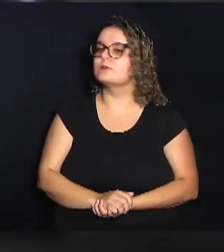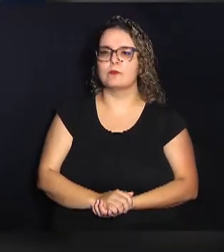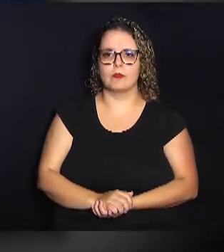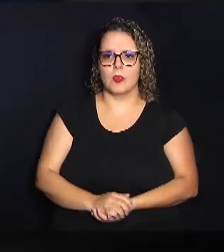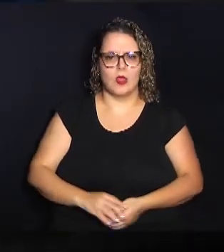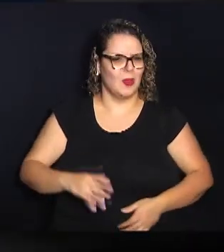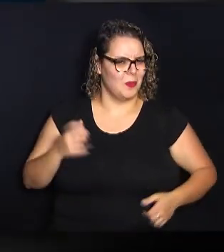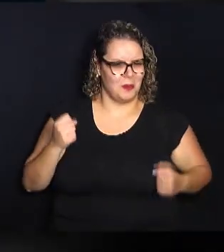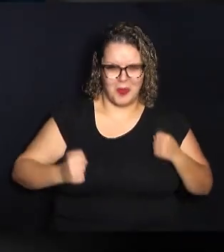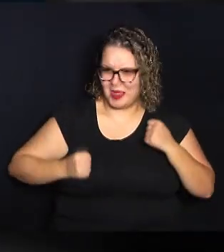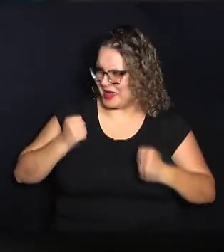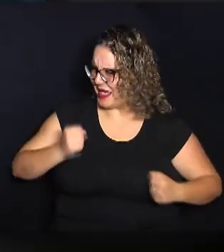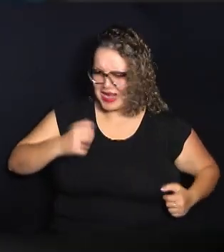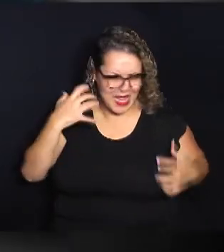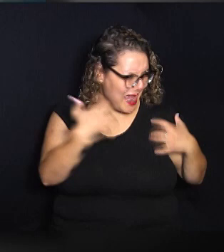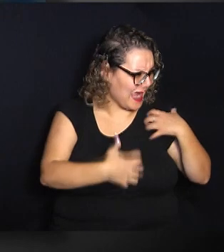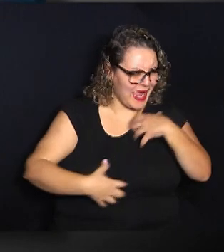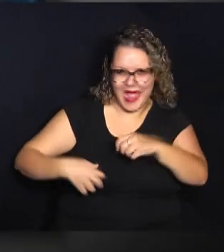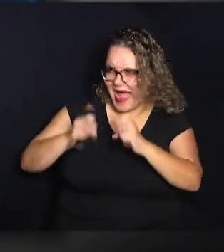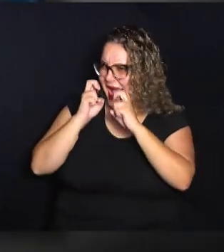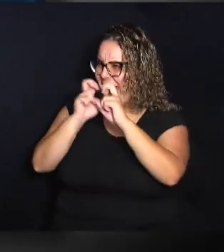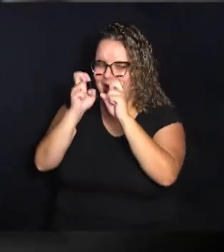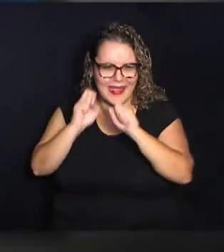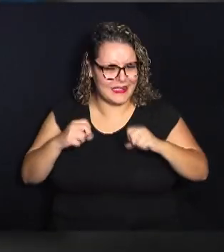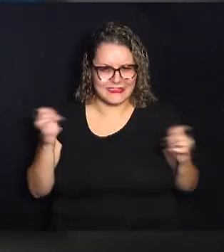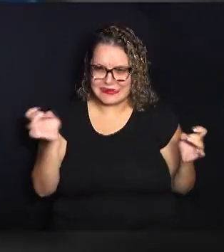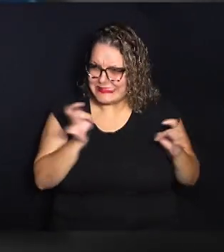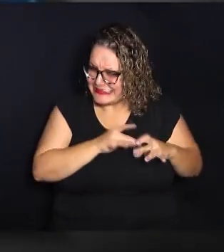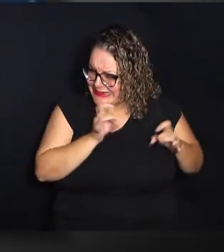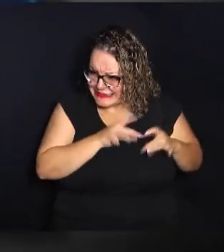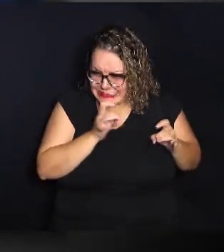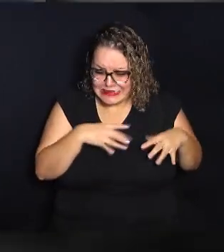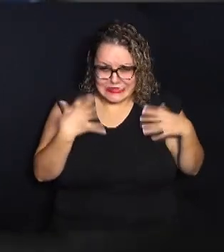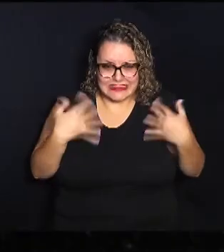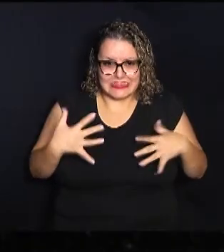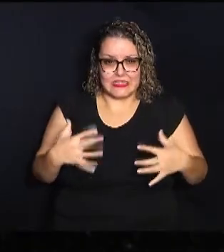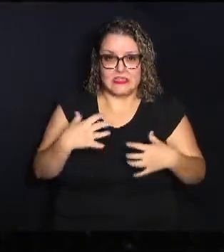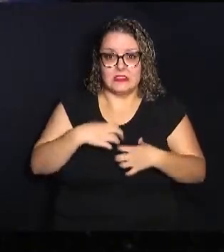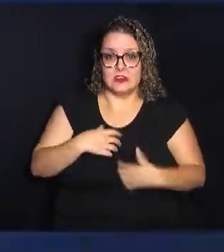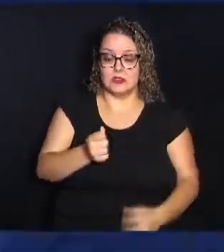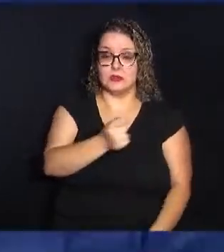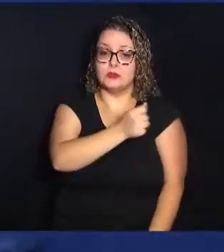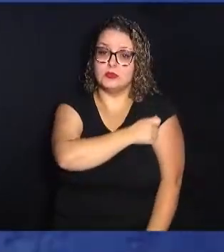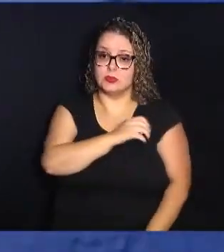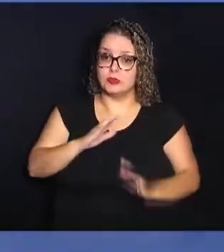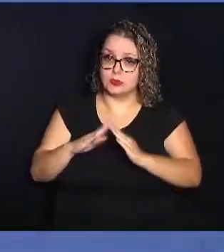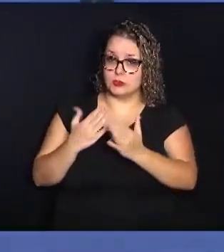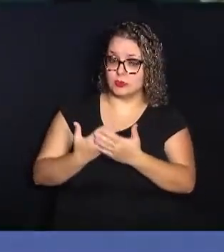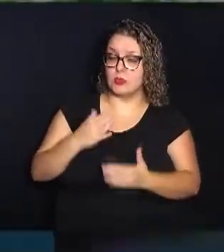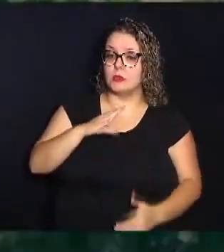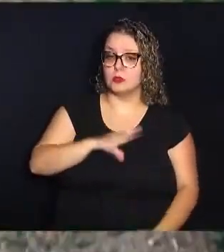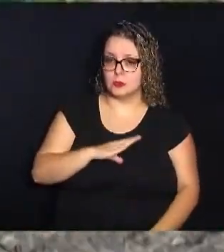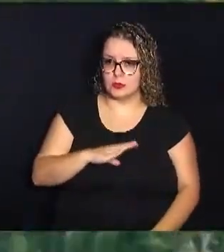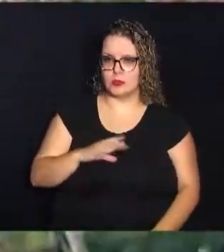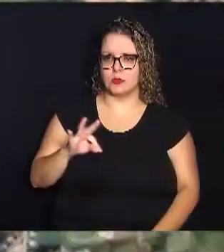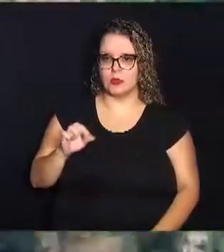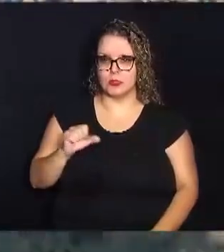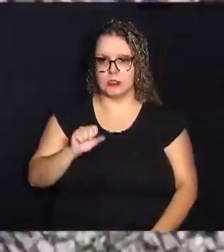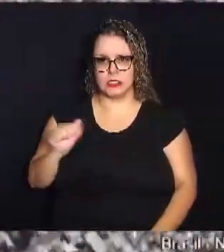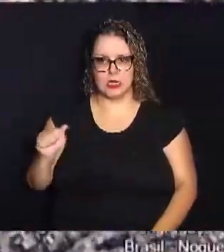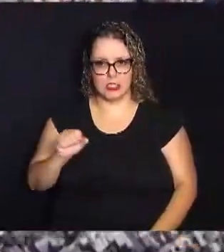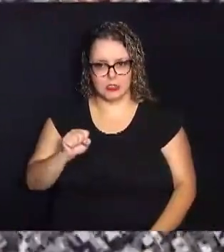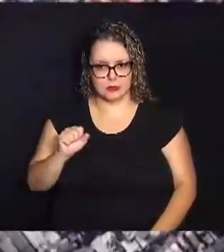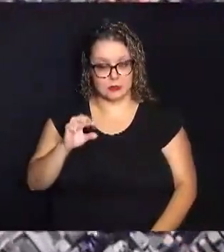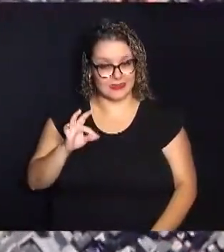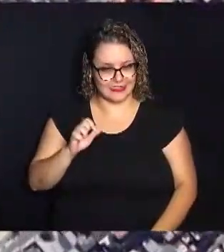Correria, desespero e muito medo. Foram as sensações que os alunos do Colégio Municipal Taço da Silveira, em